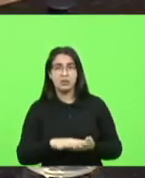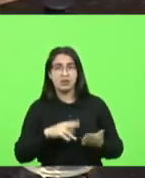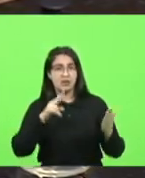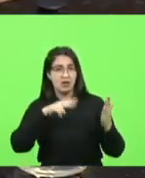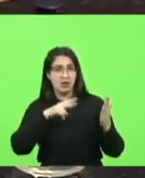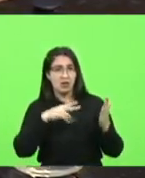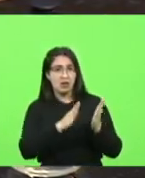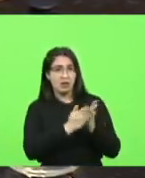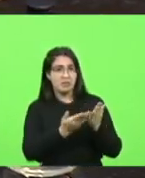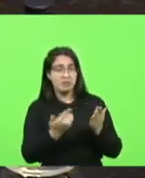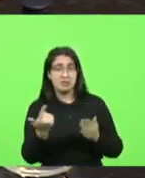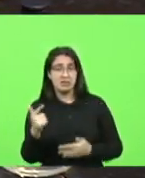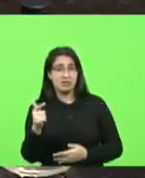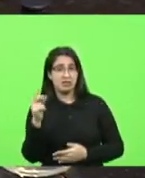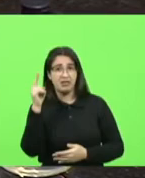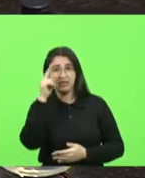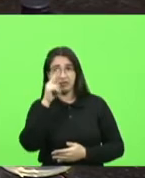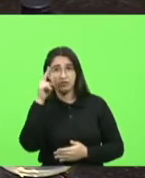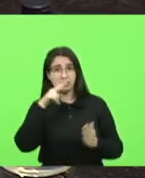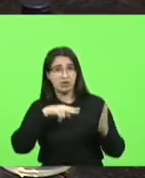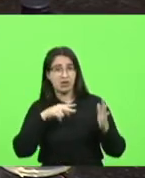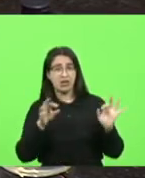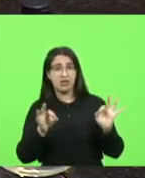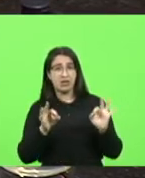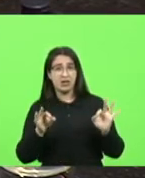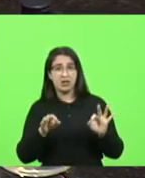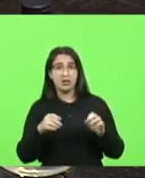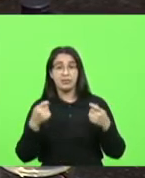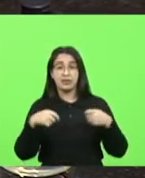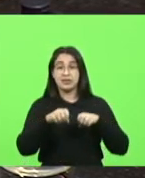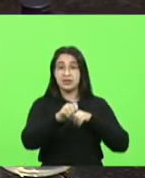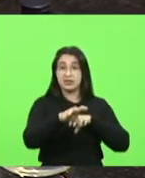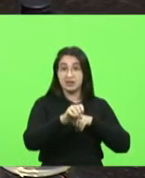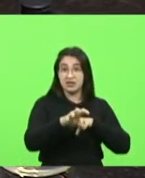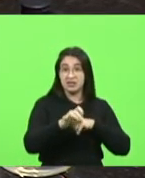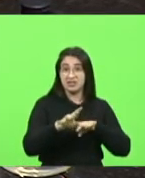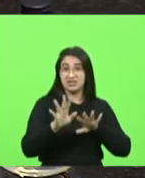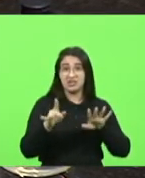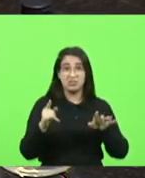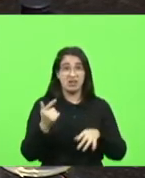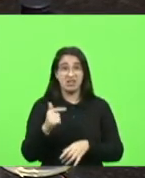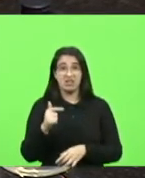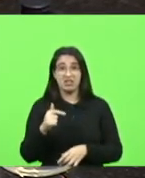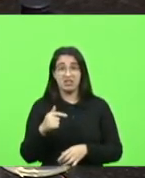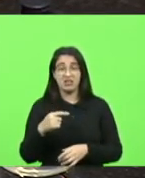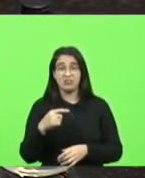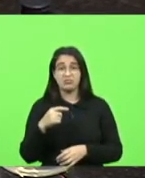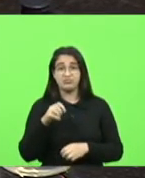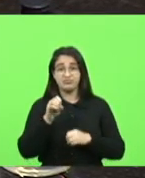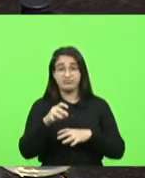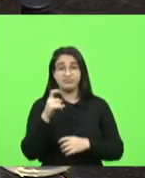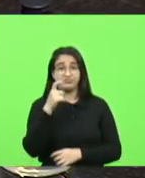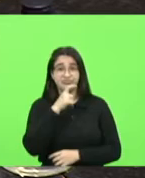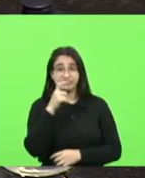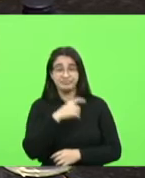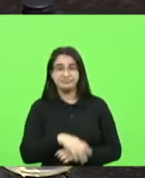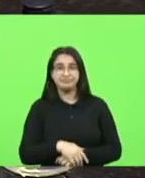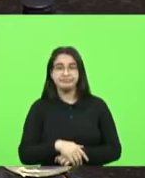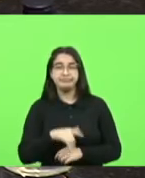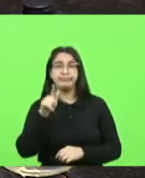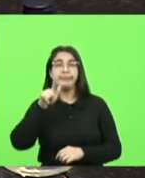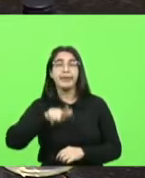Bíblia não conhece de história e em vez de dar aula que é pago para isso não faz isso mais desinformação nessa aula sobre vacinas